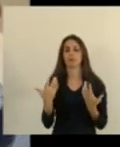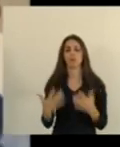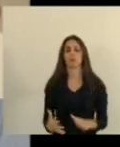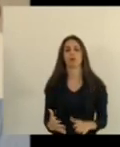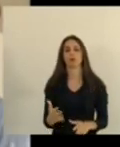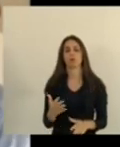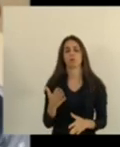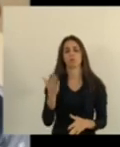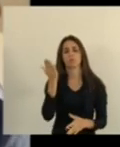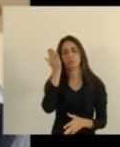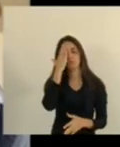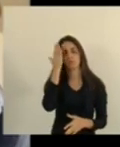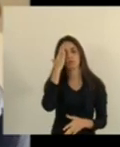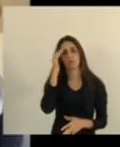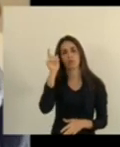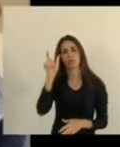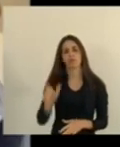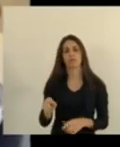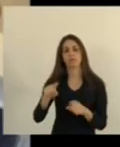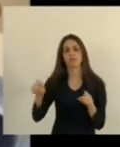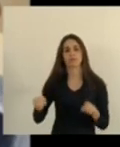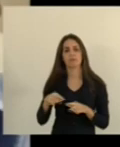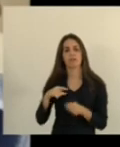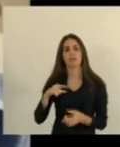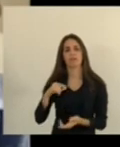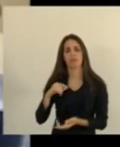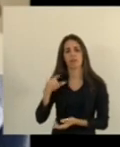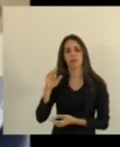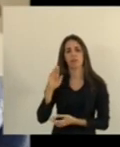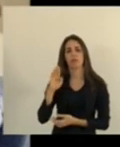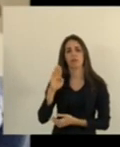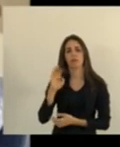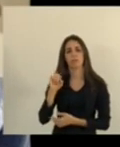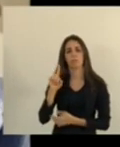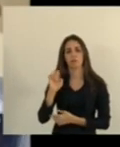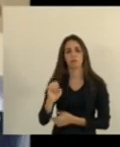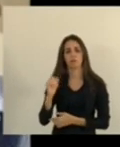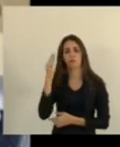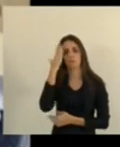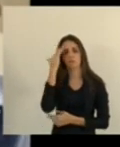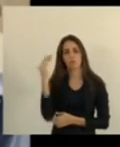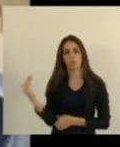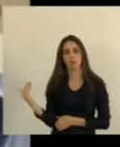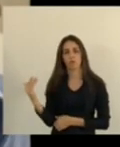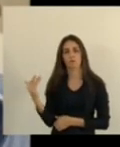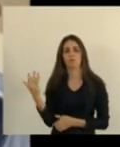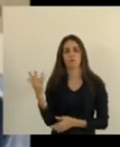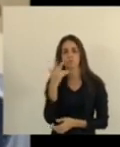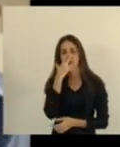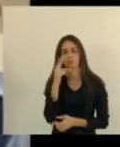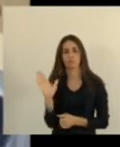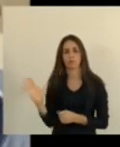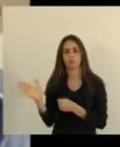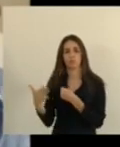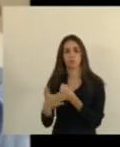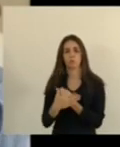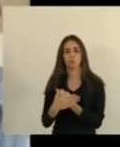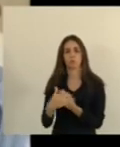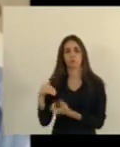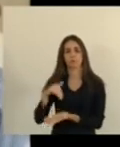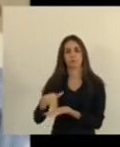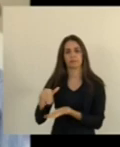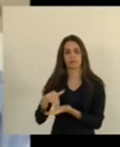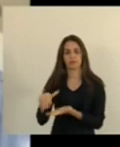desconheço que existe naquela sala um bode muito famoso escondido na sala da